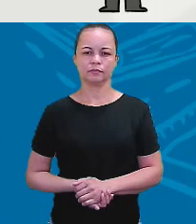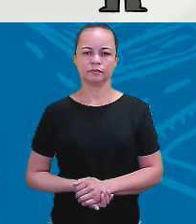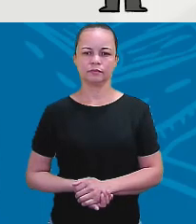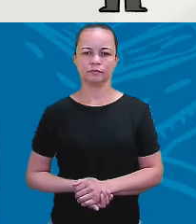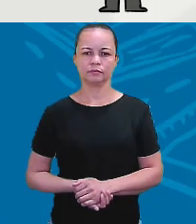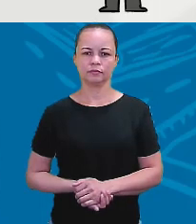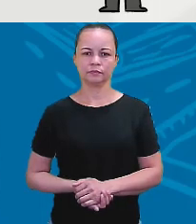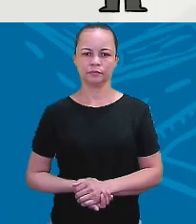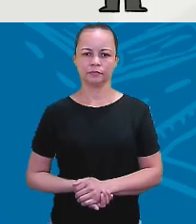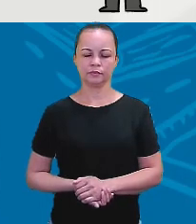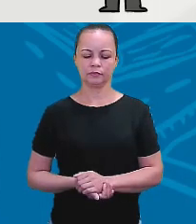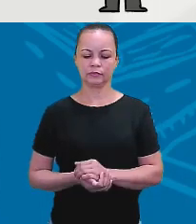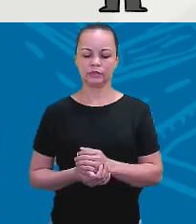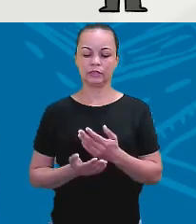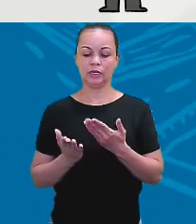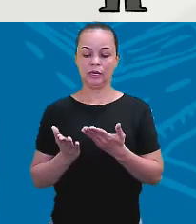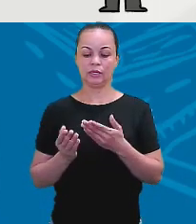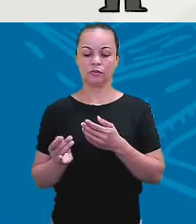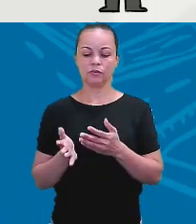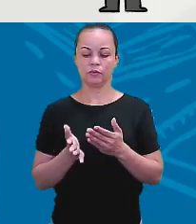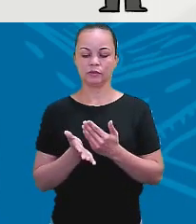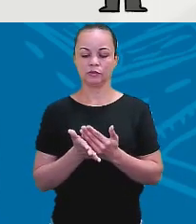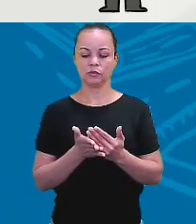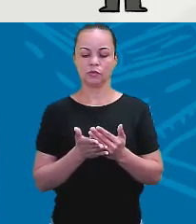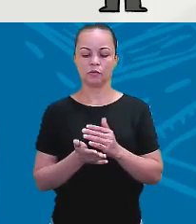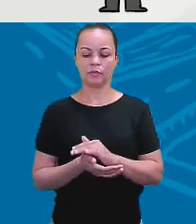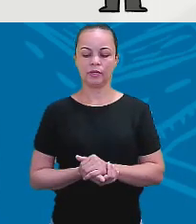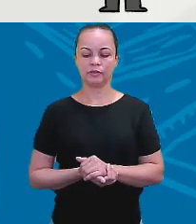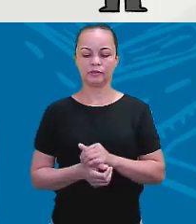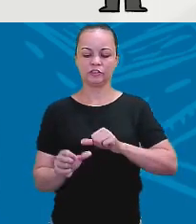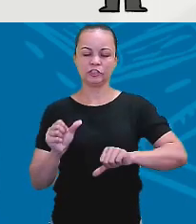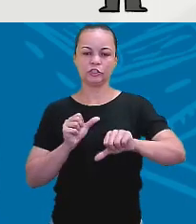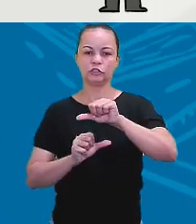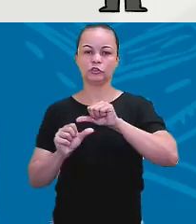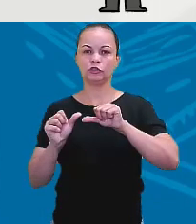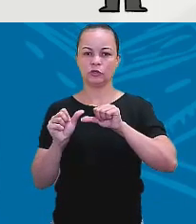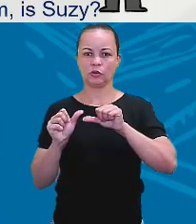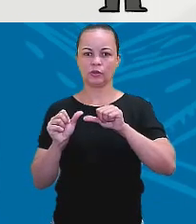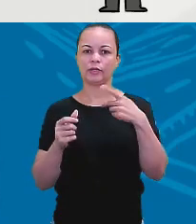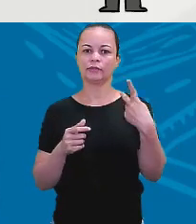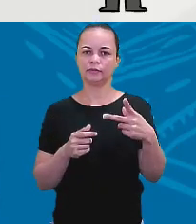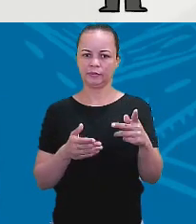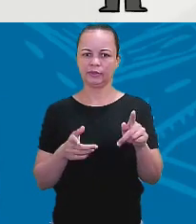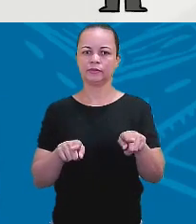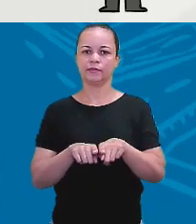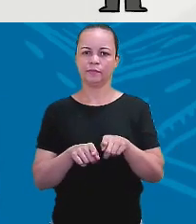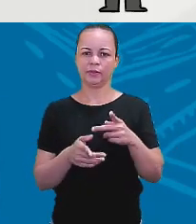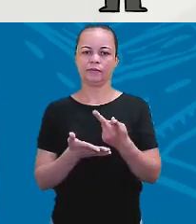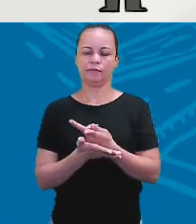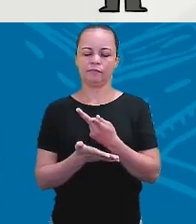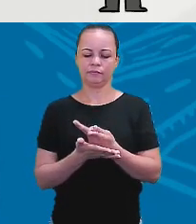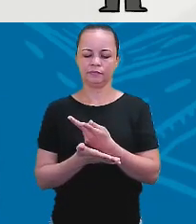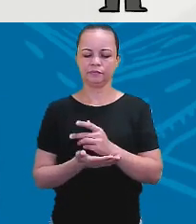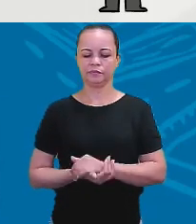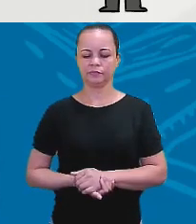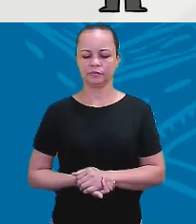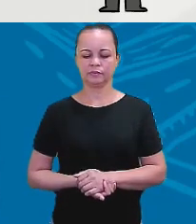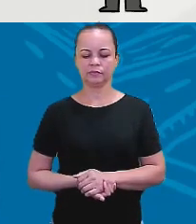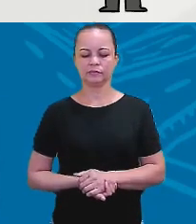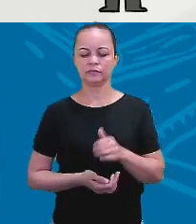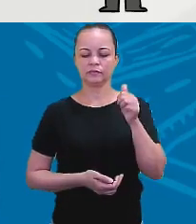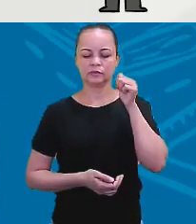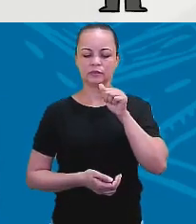Gente, quando começa por I am, a gente troca por aren't I, né? Então, essa também está errada. letra B, Suzy